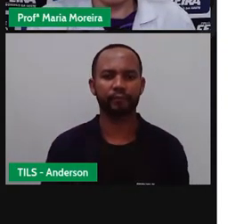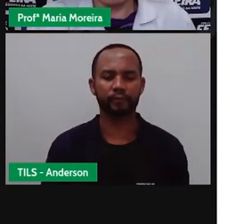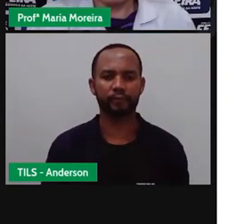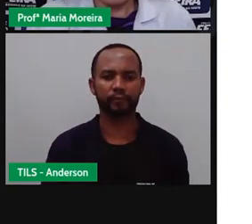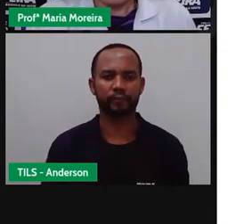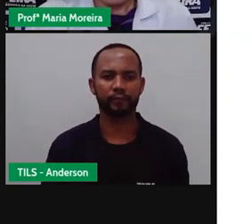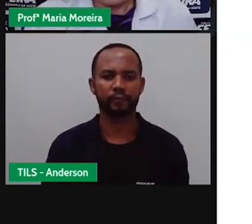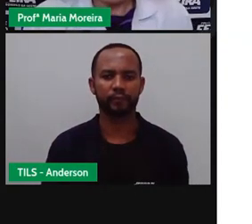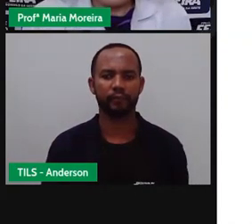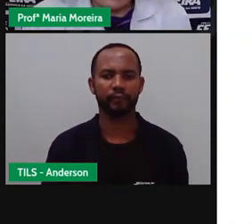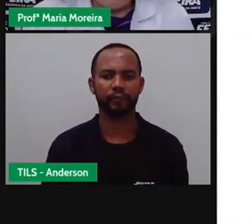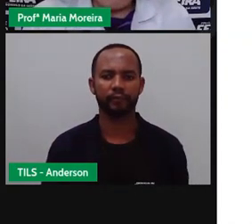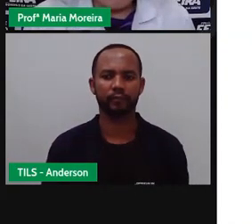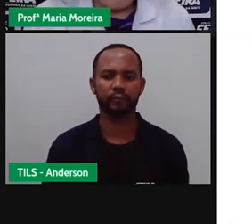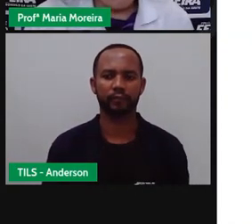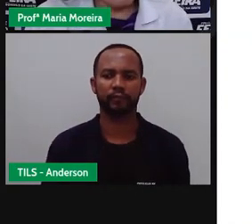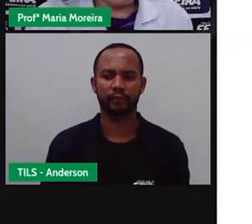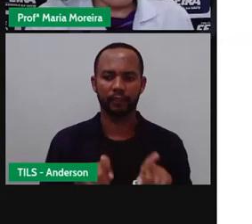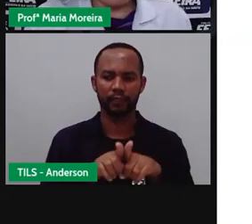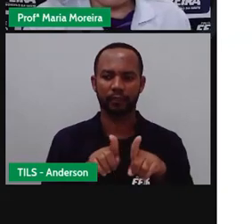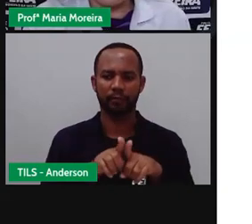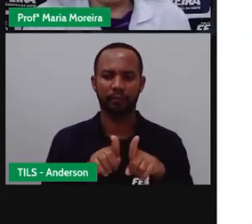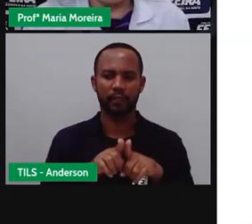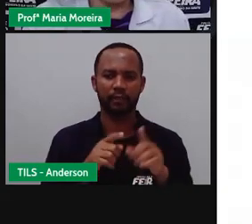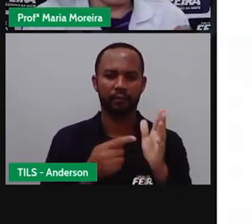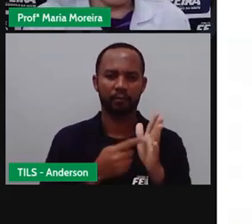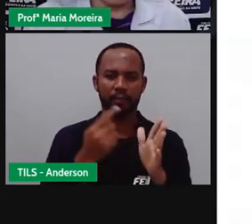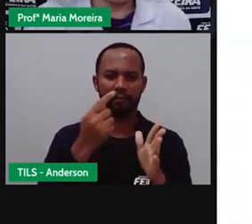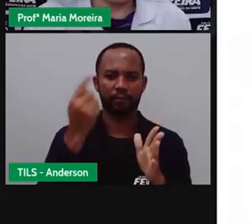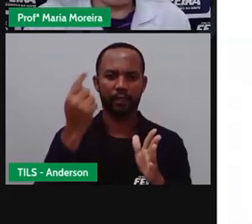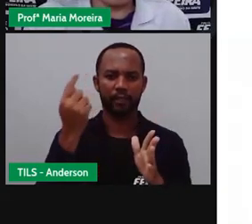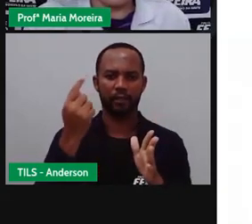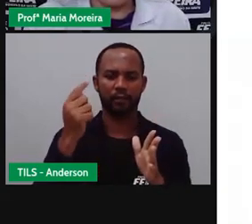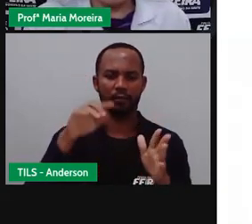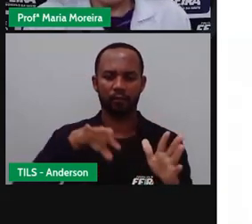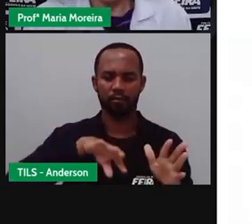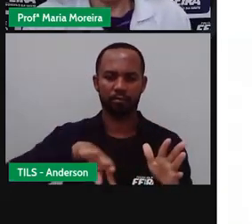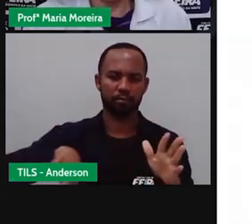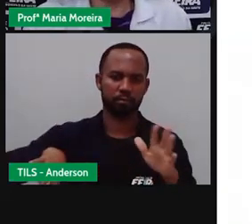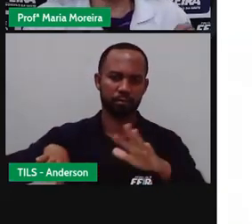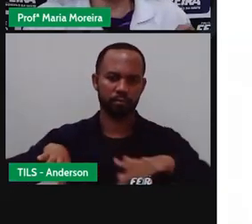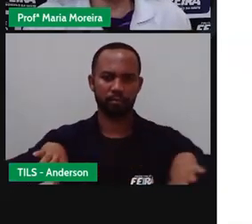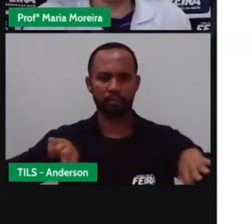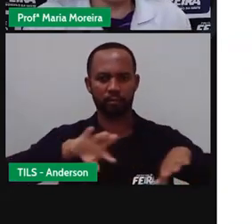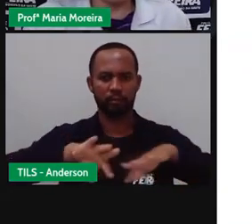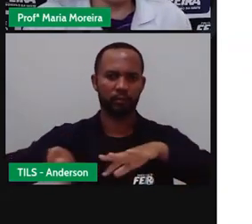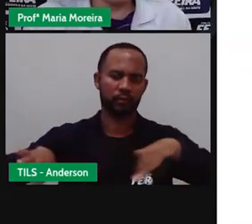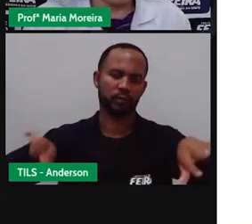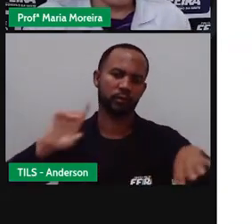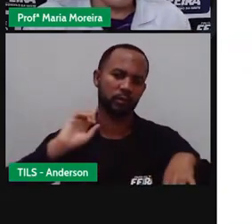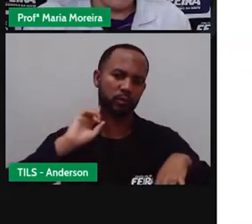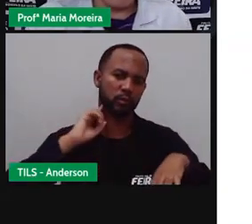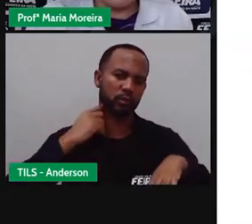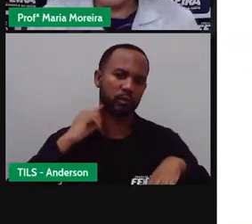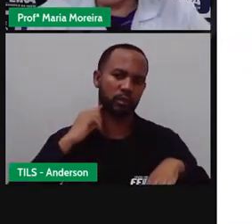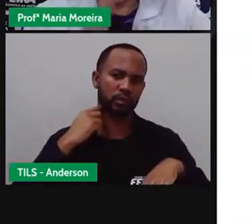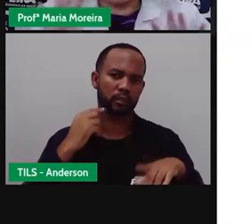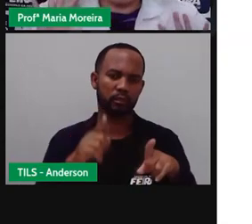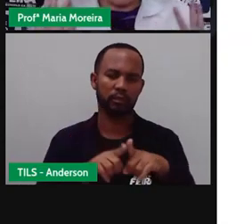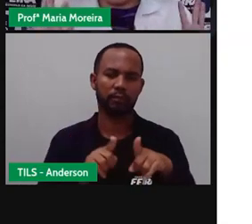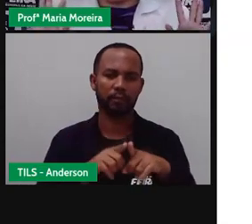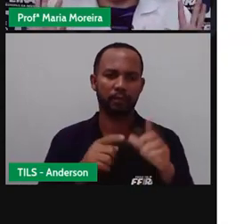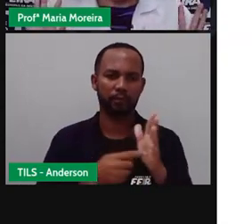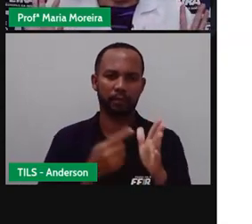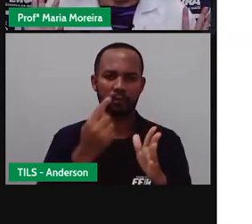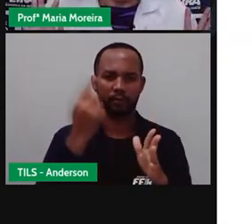Bom Assim O primeiro passo É separar O lixo úmido Do lixo seco Esse é o